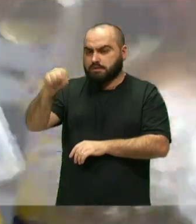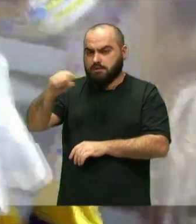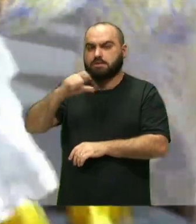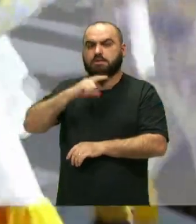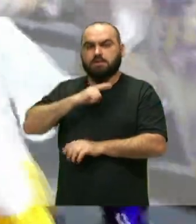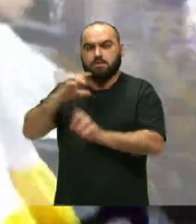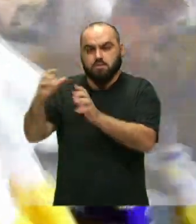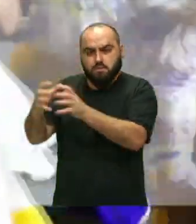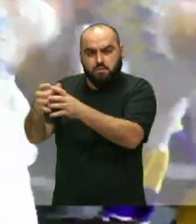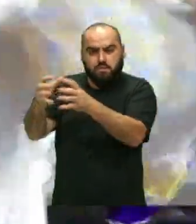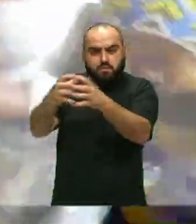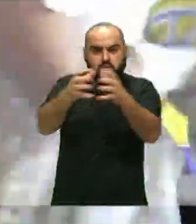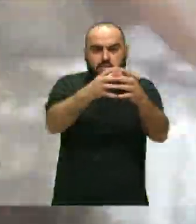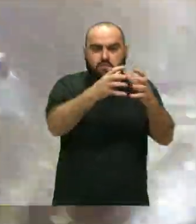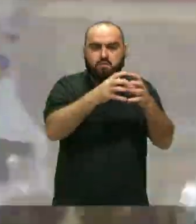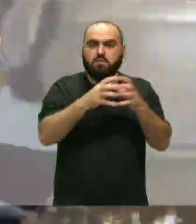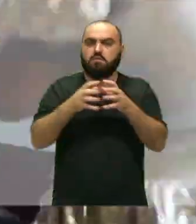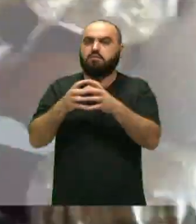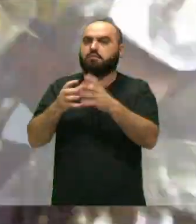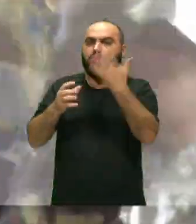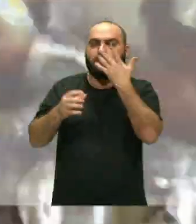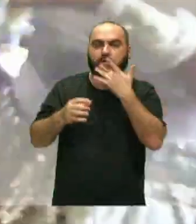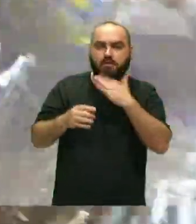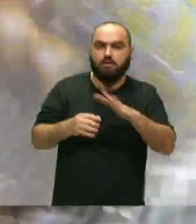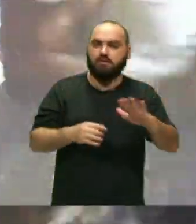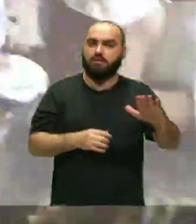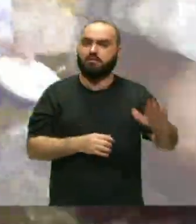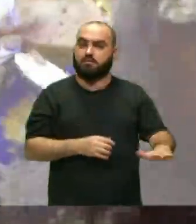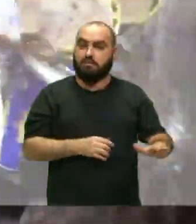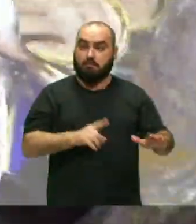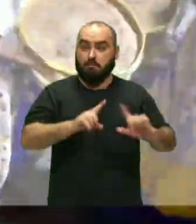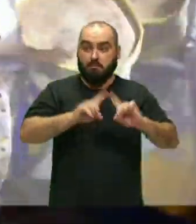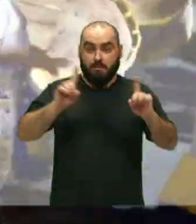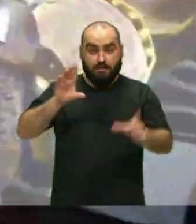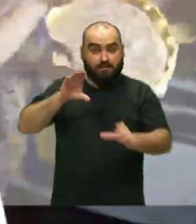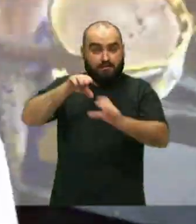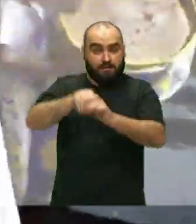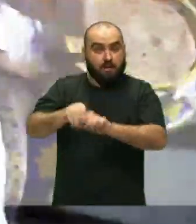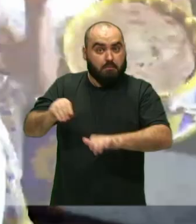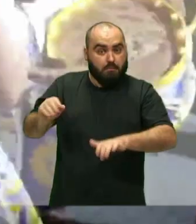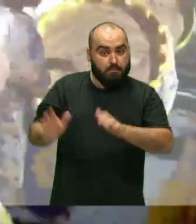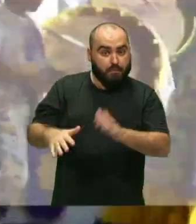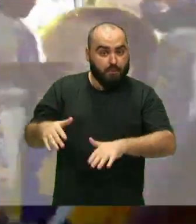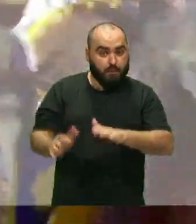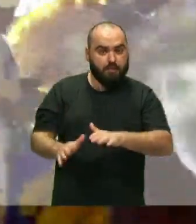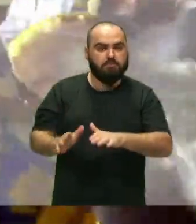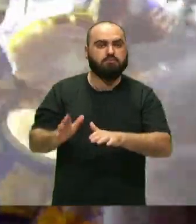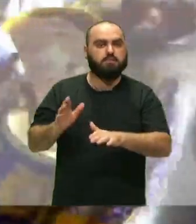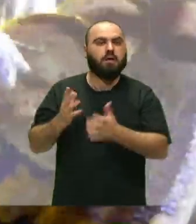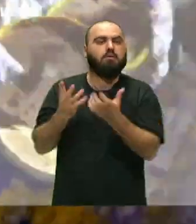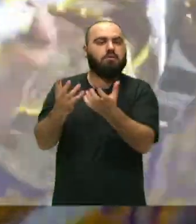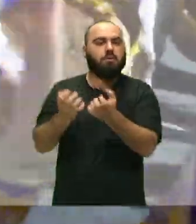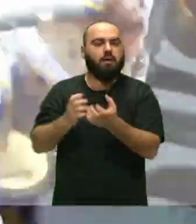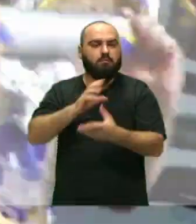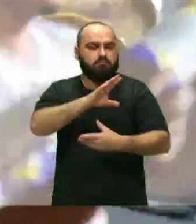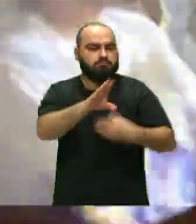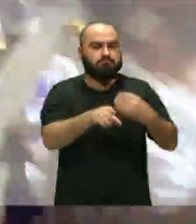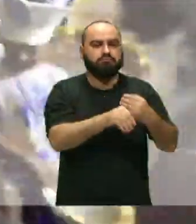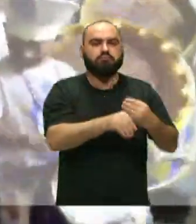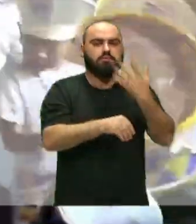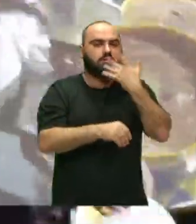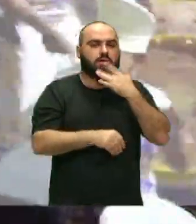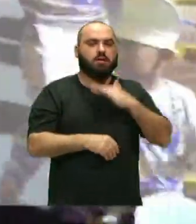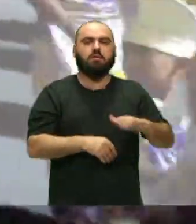né as alas infantil só que dentro do BAC a gente busca incluir as crianças, né